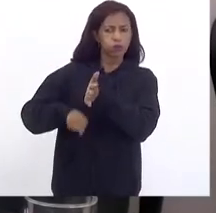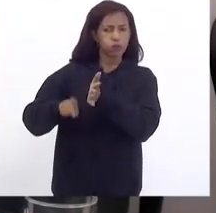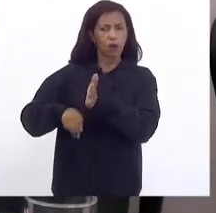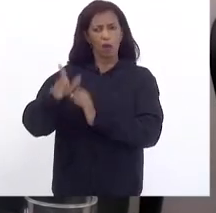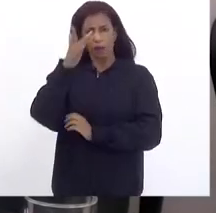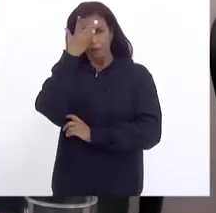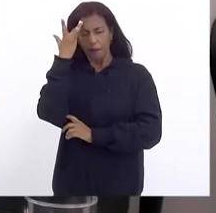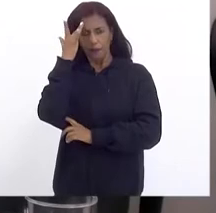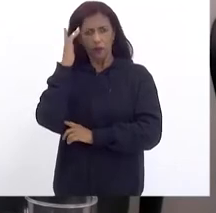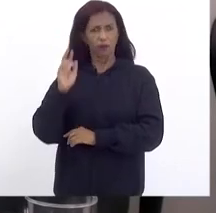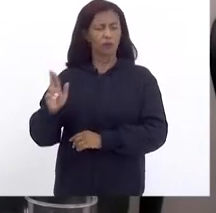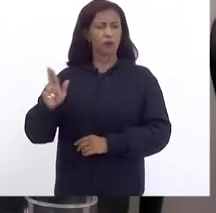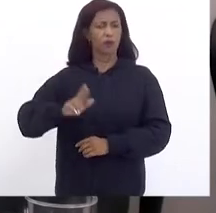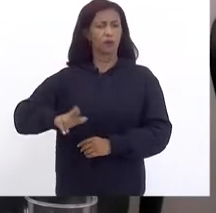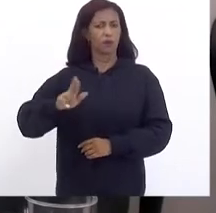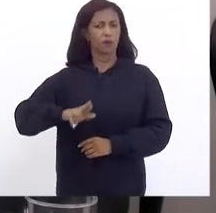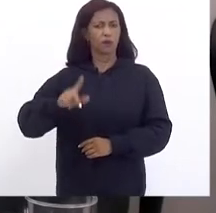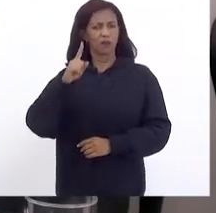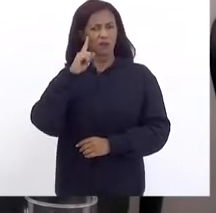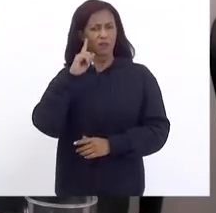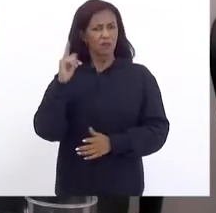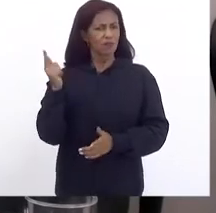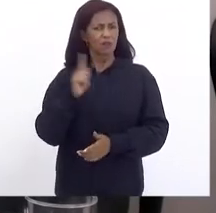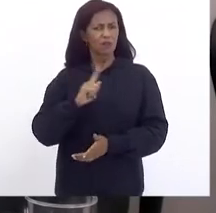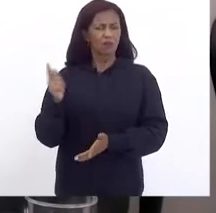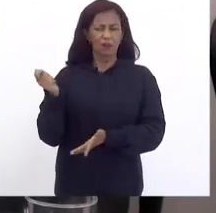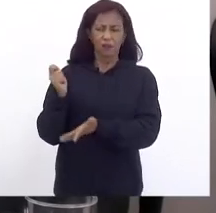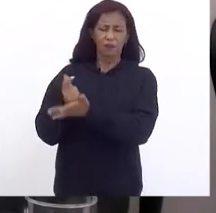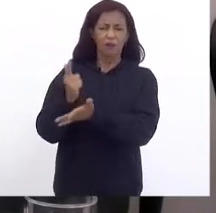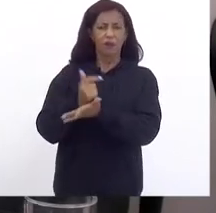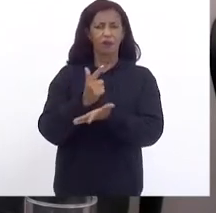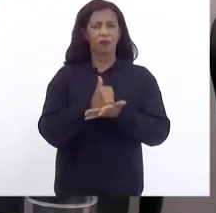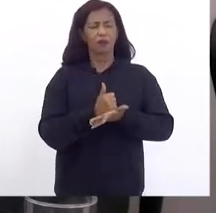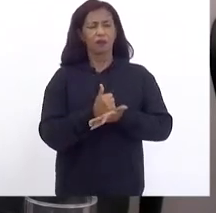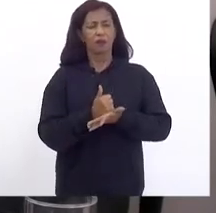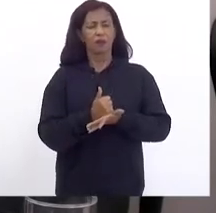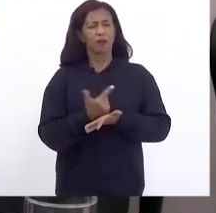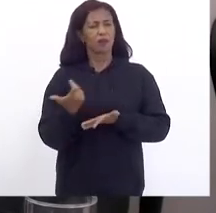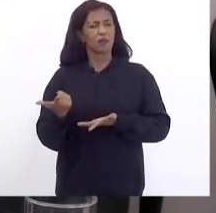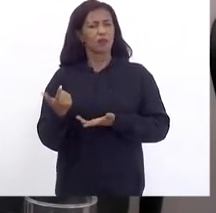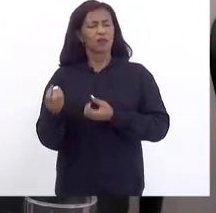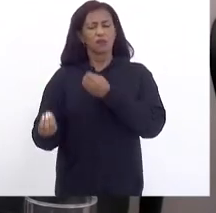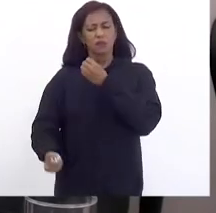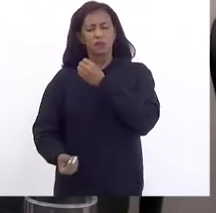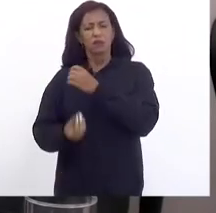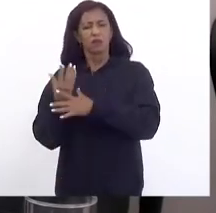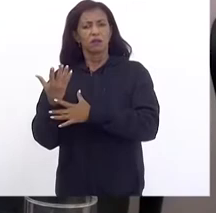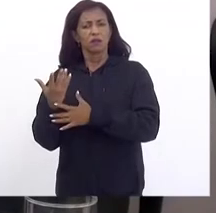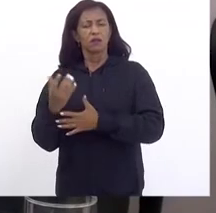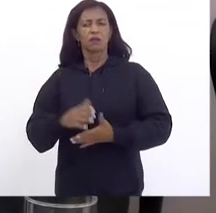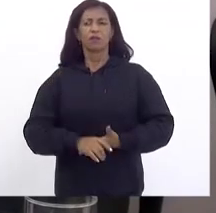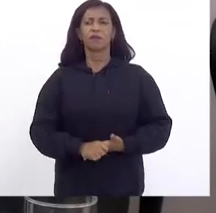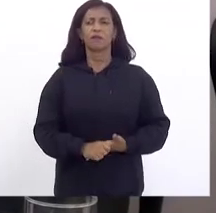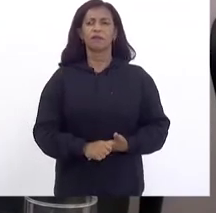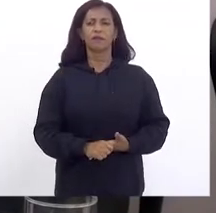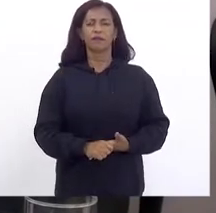prova Que existe Uma renúncia De arrecadação Desde quando Foi implantado Esse